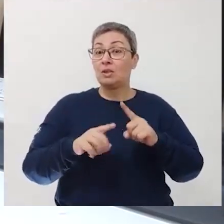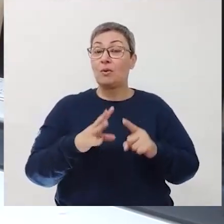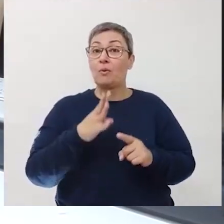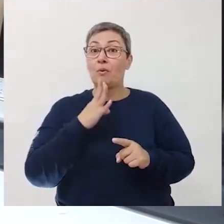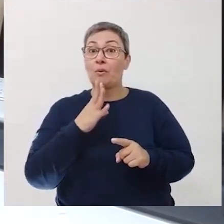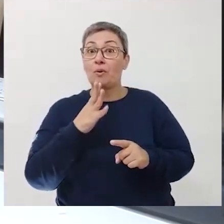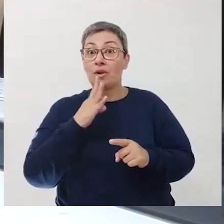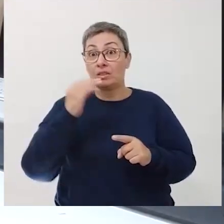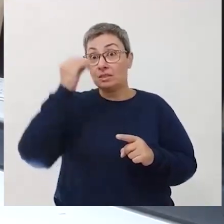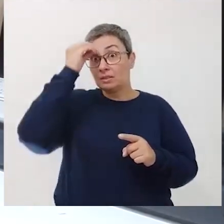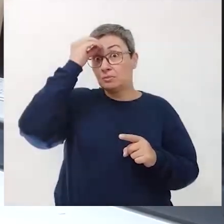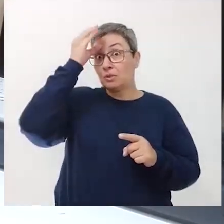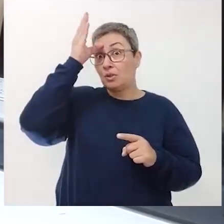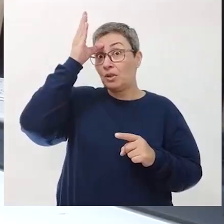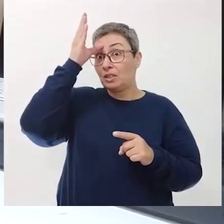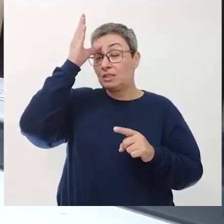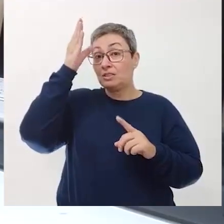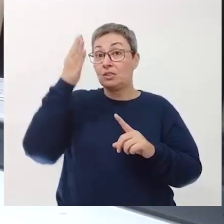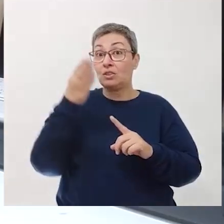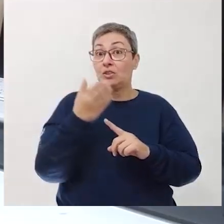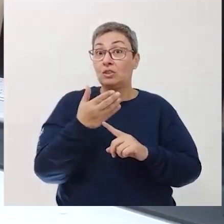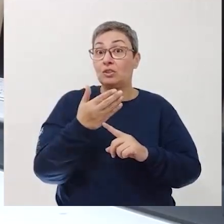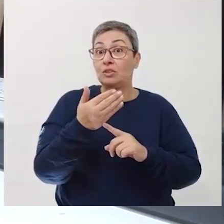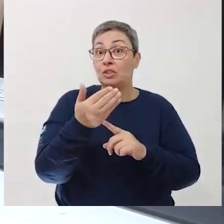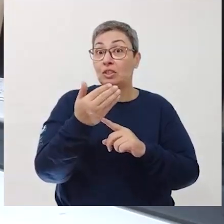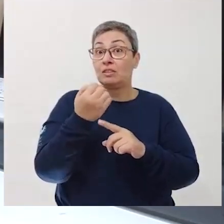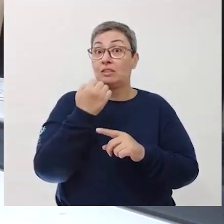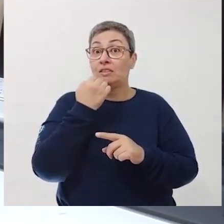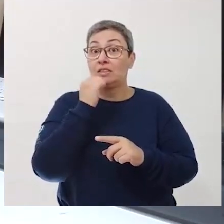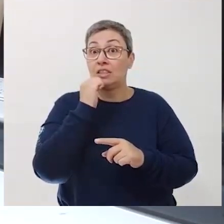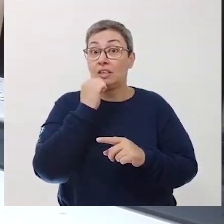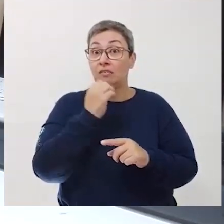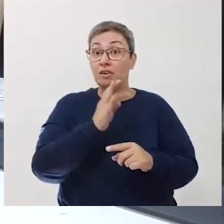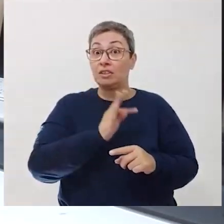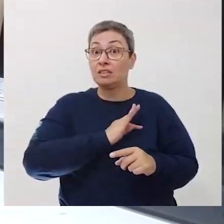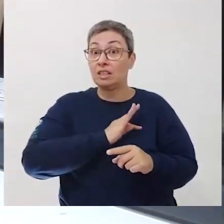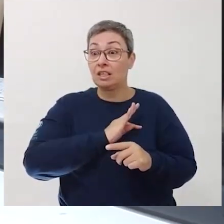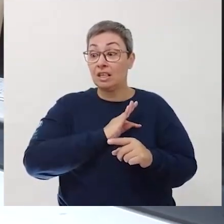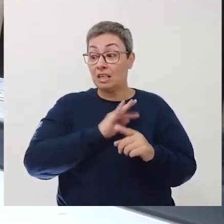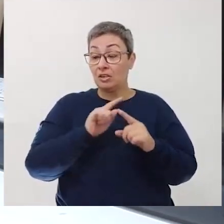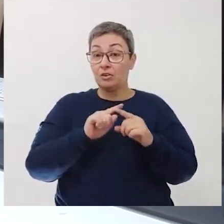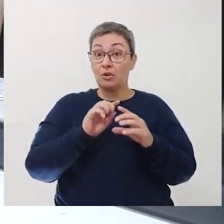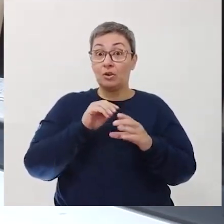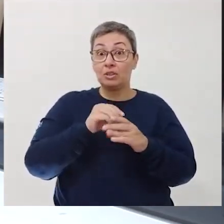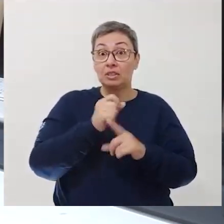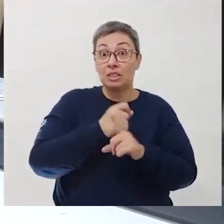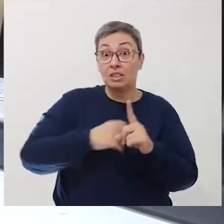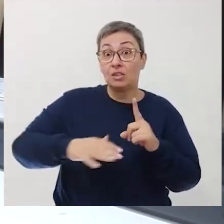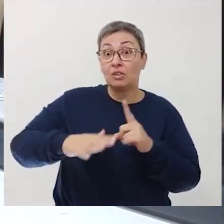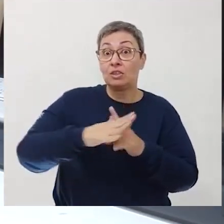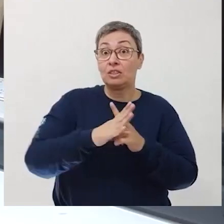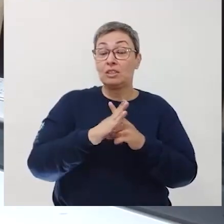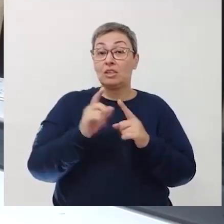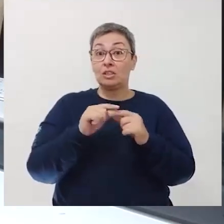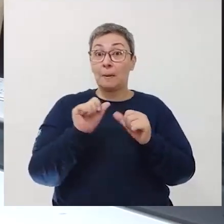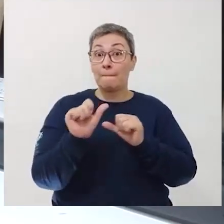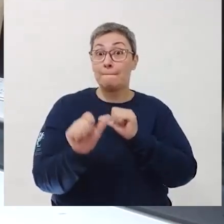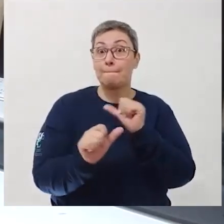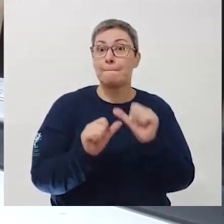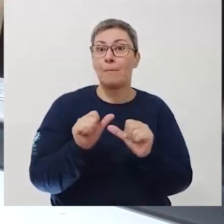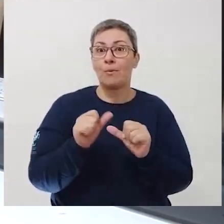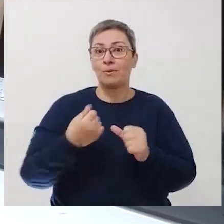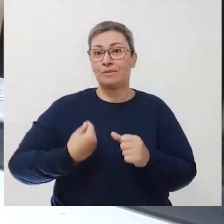conhecimentos científicos e técnicos, eles penetram as sociedades e as